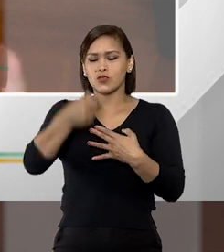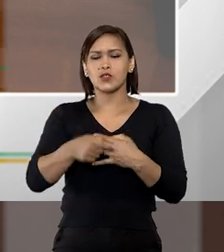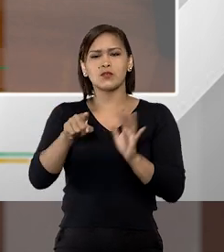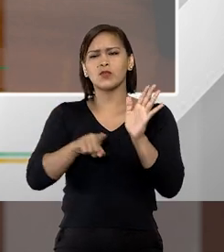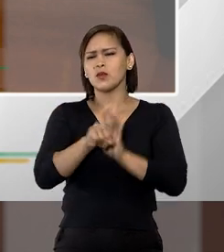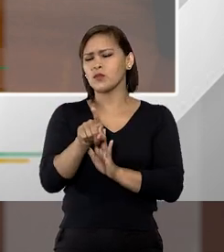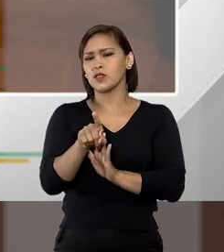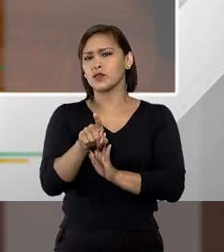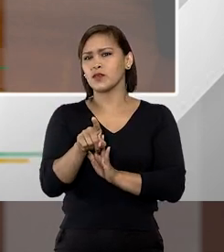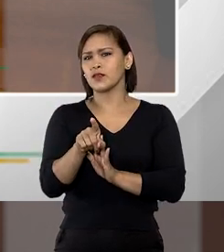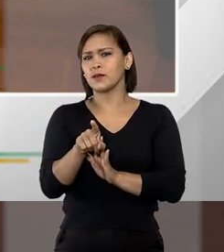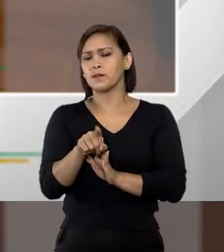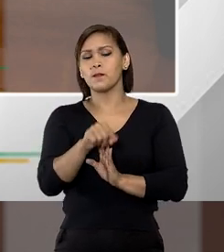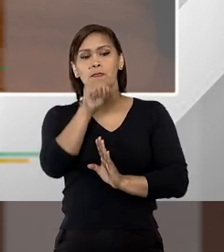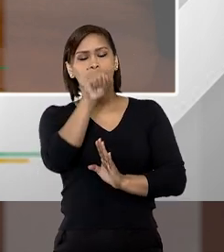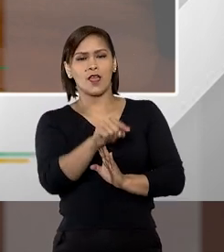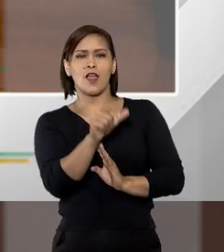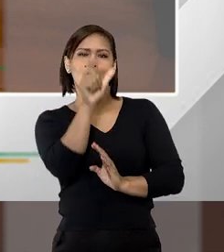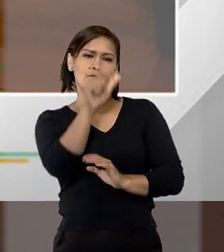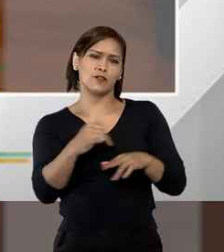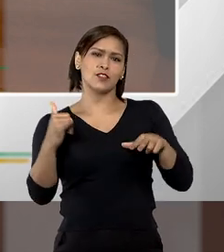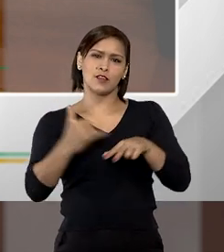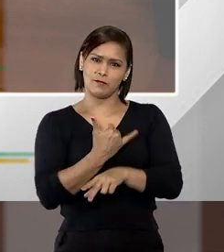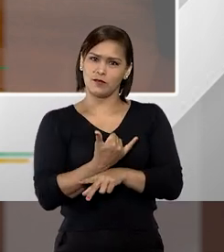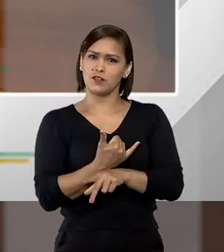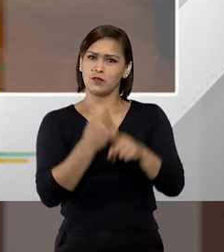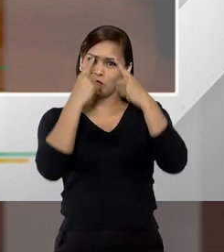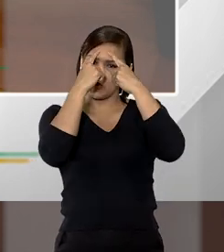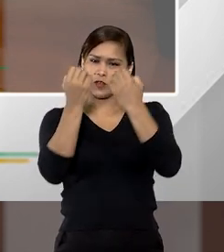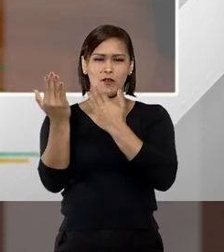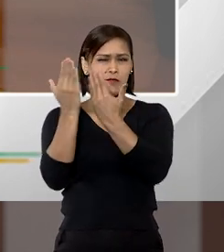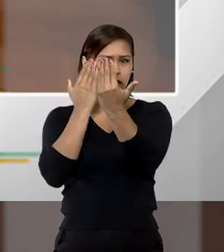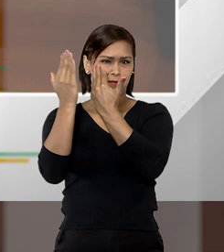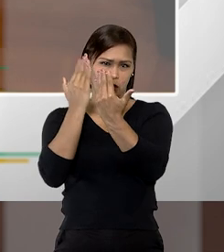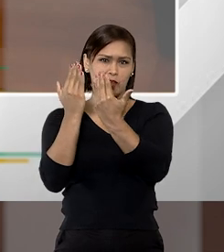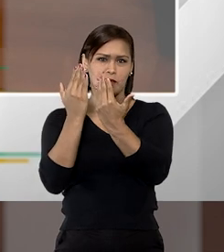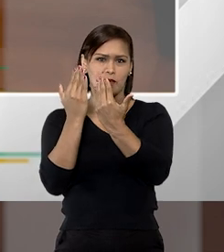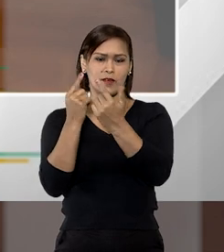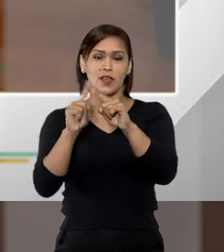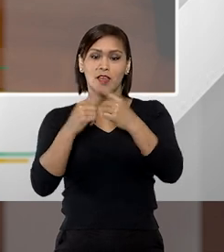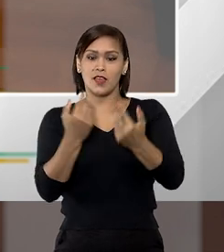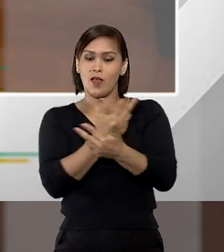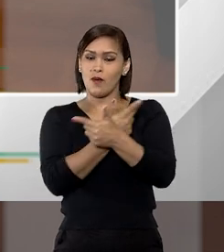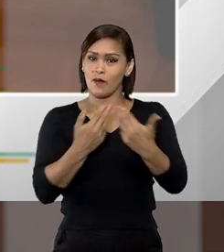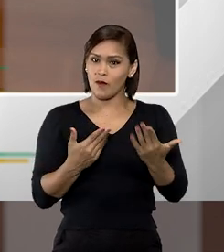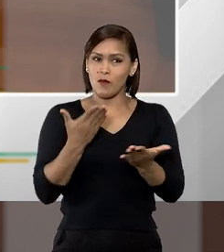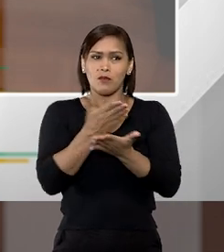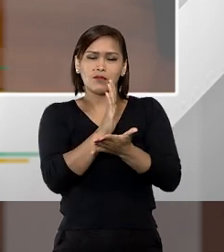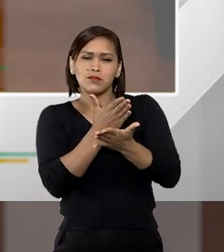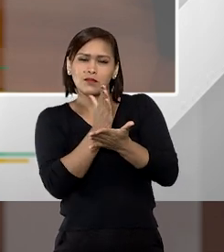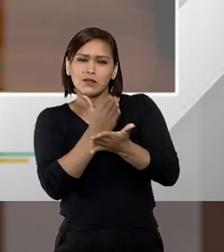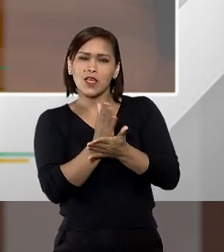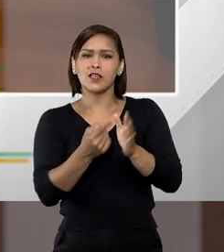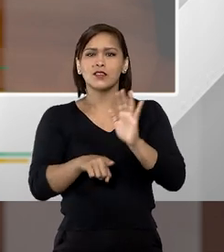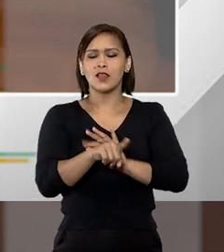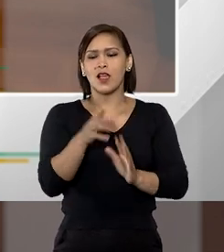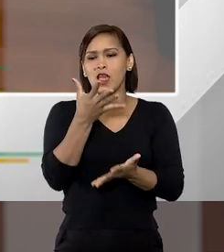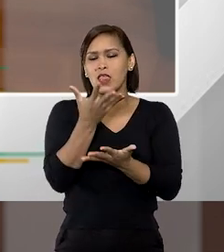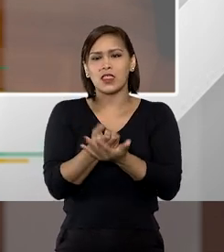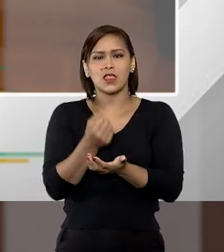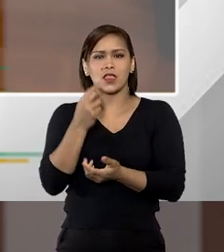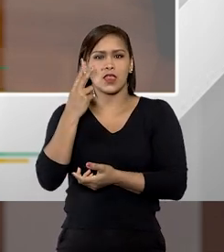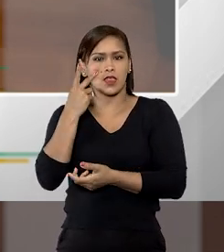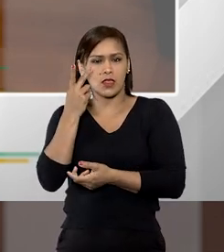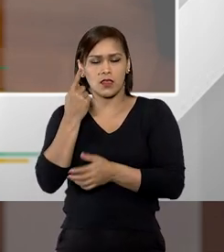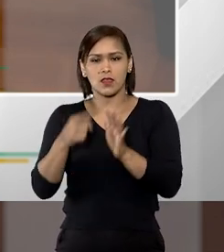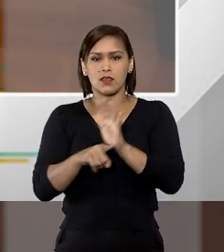genérica você vítima sofreu violência psicológica e muitas vezes até por essa tolerância por essa naturalização